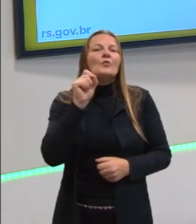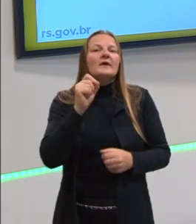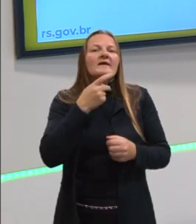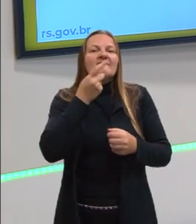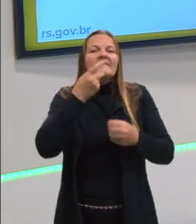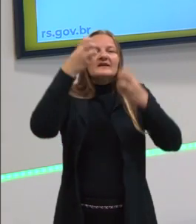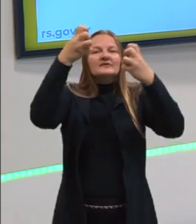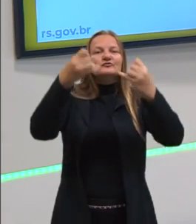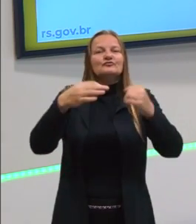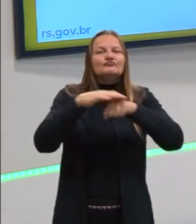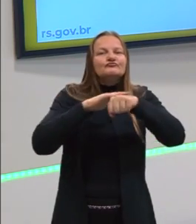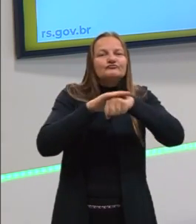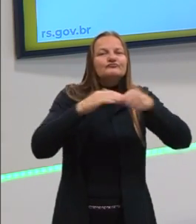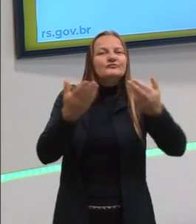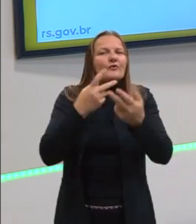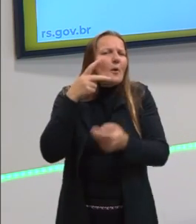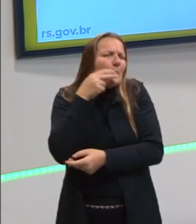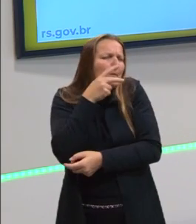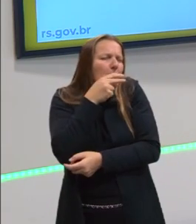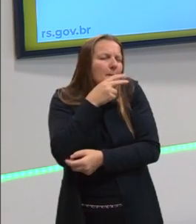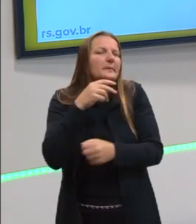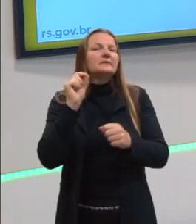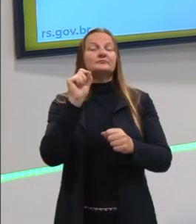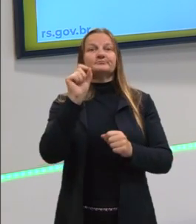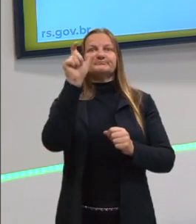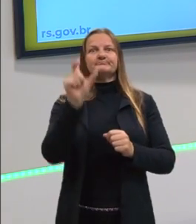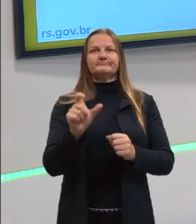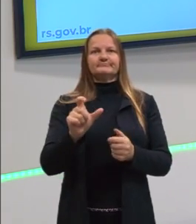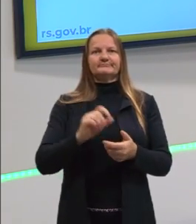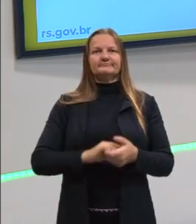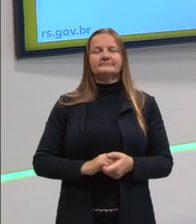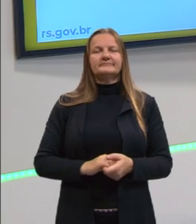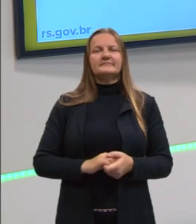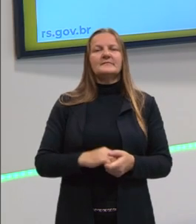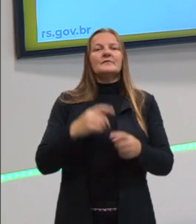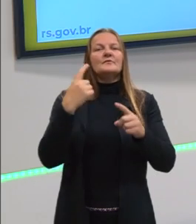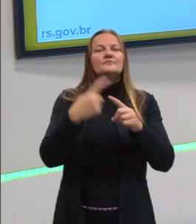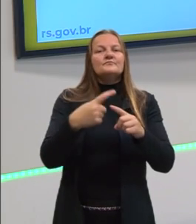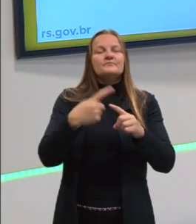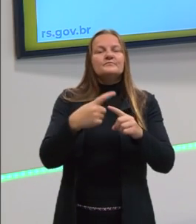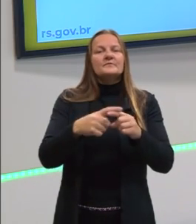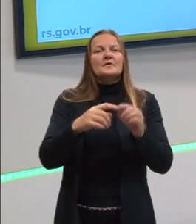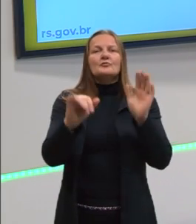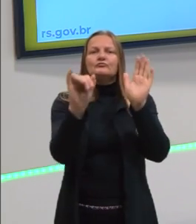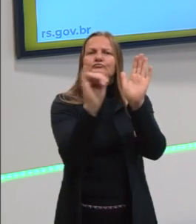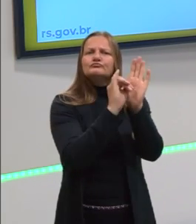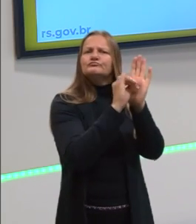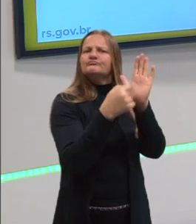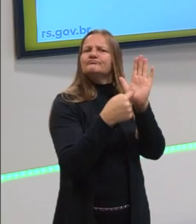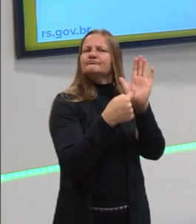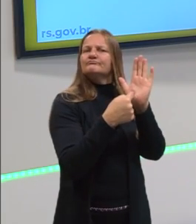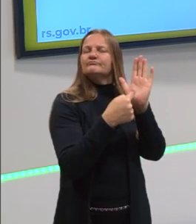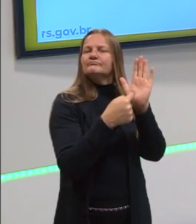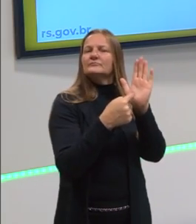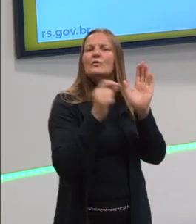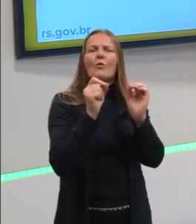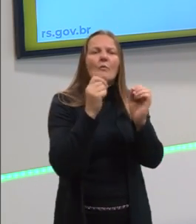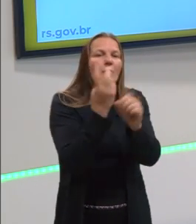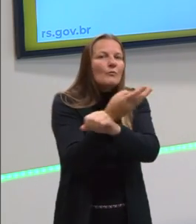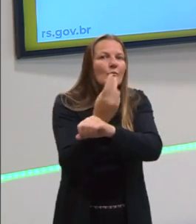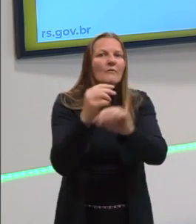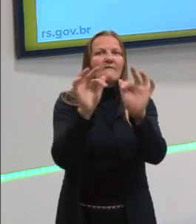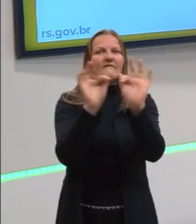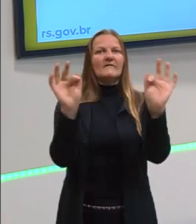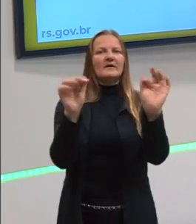ou sobre quem a gente está conversando. E, para identificar o sujeito de uma frase, para achar ele,